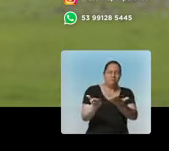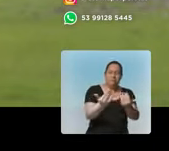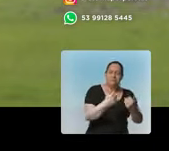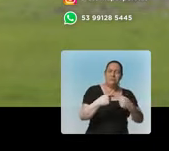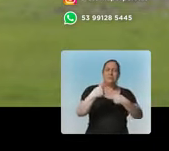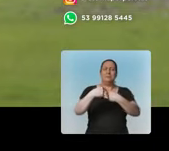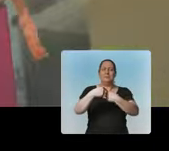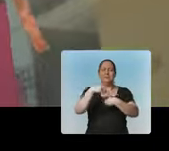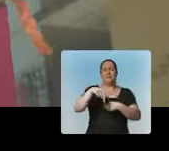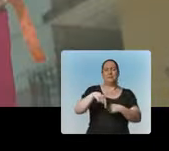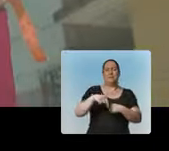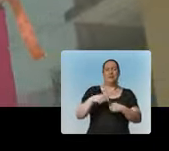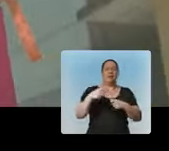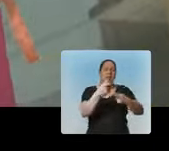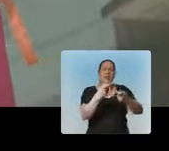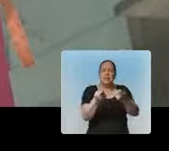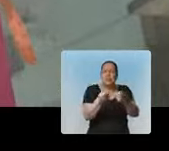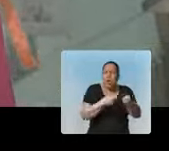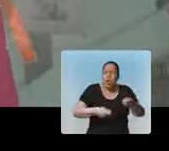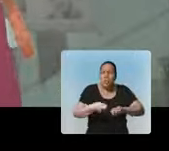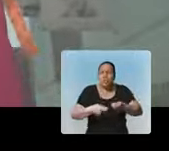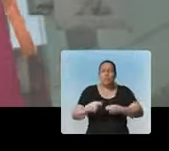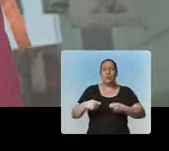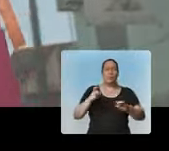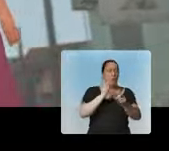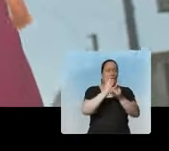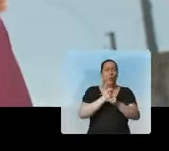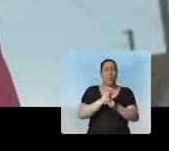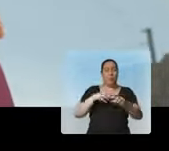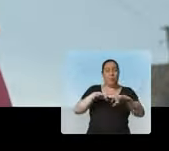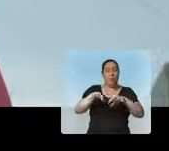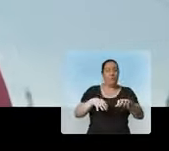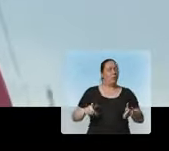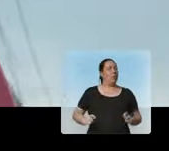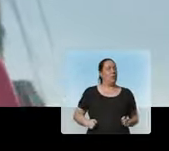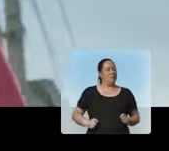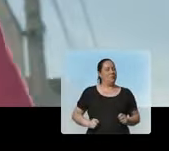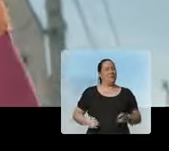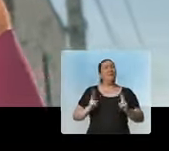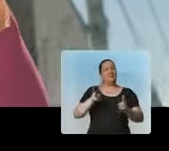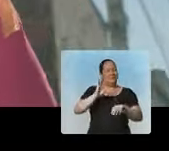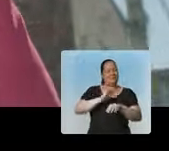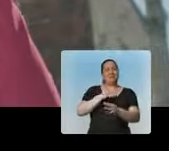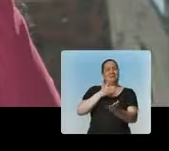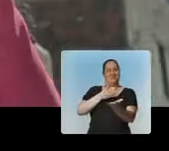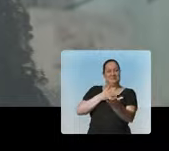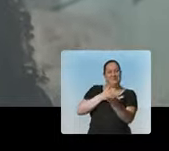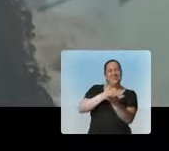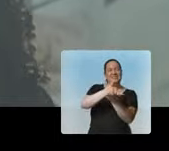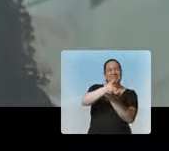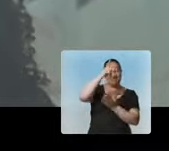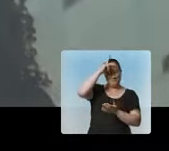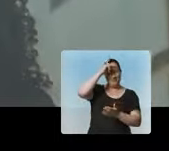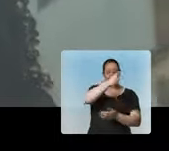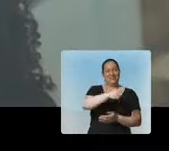frente que Pelotas vai. Aqui é a JATL da Caixinha. Agora é Pelotas outra vez.